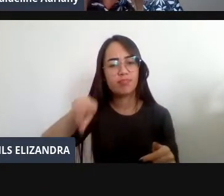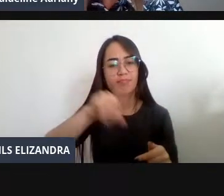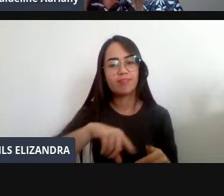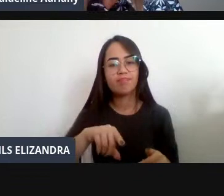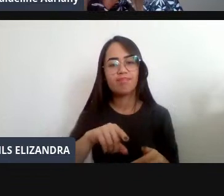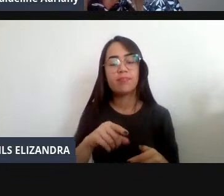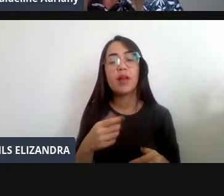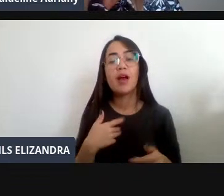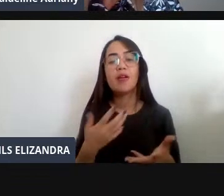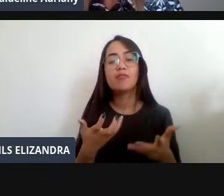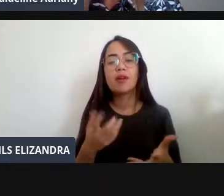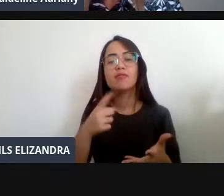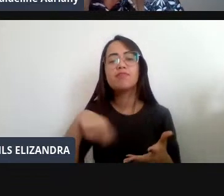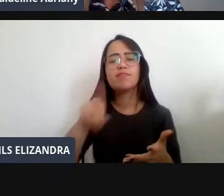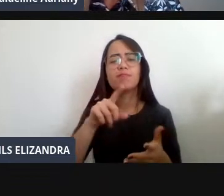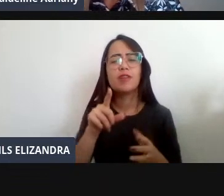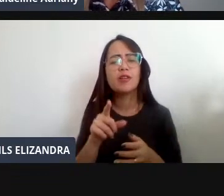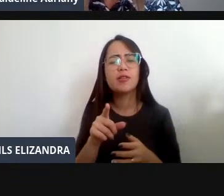Encontrem Aqui Na